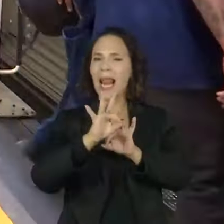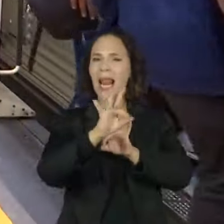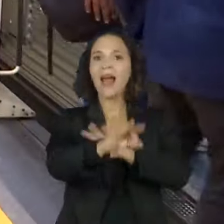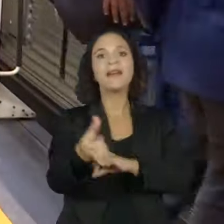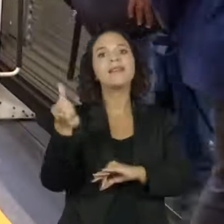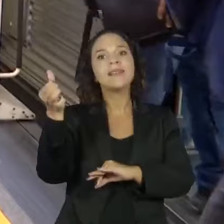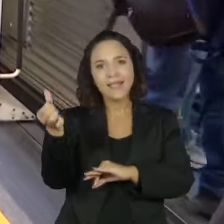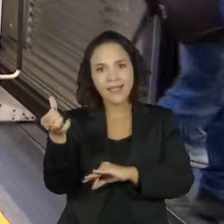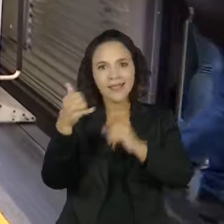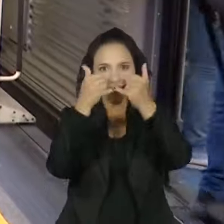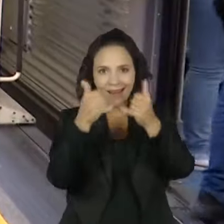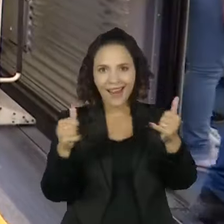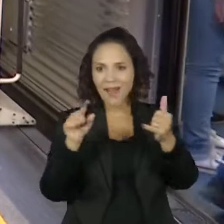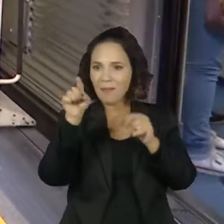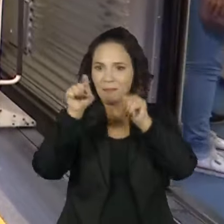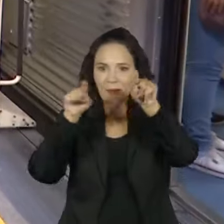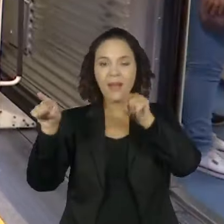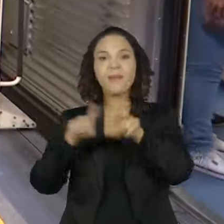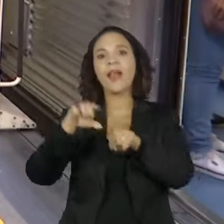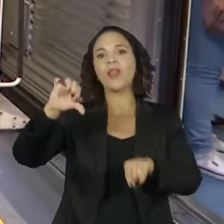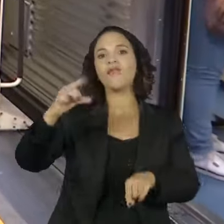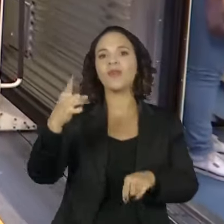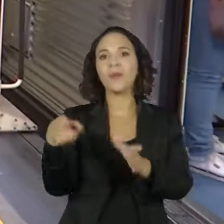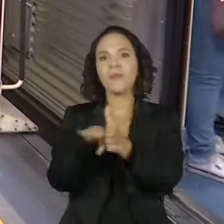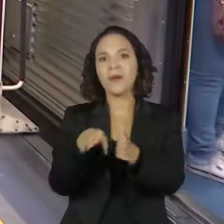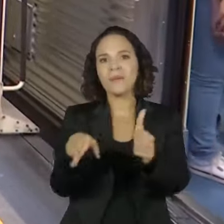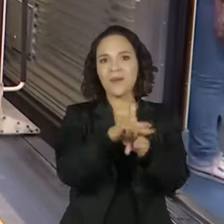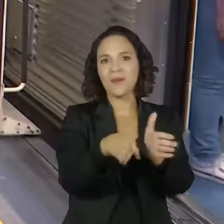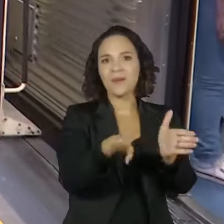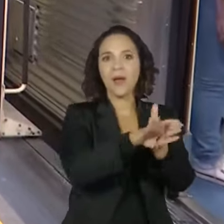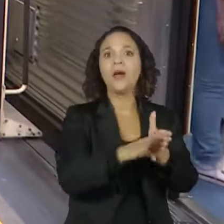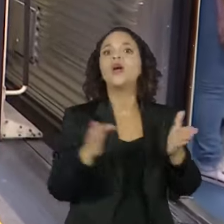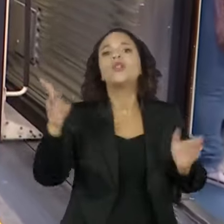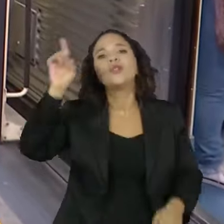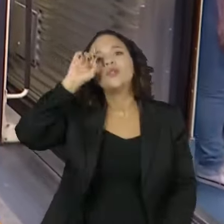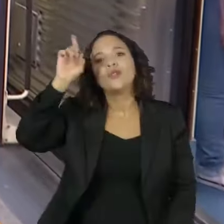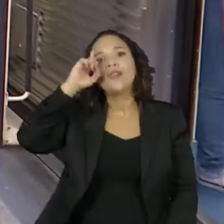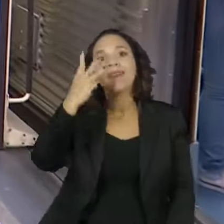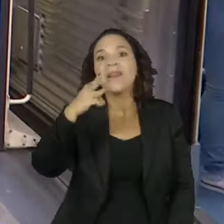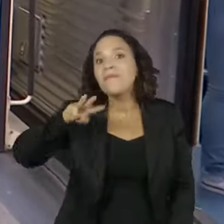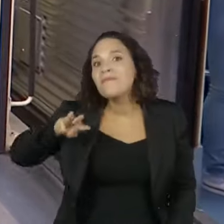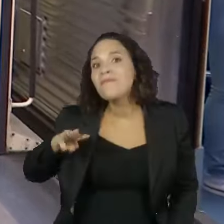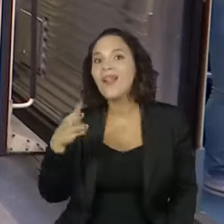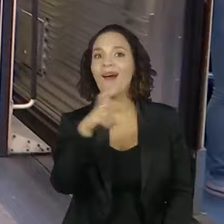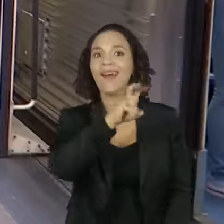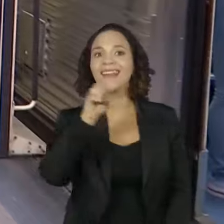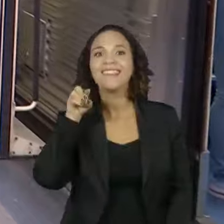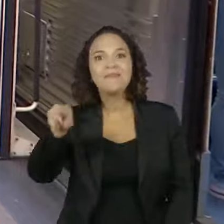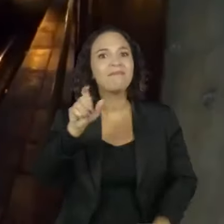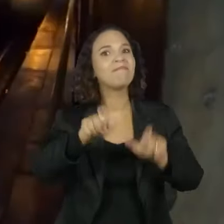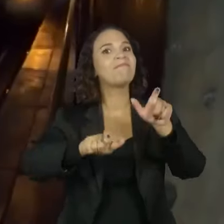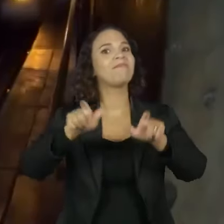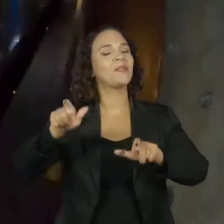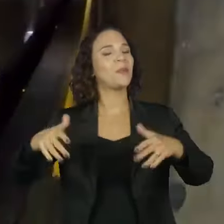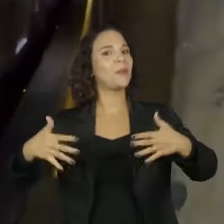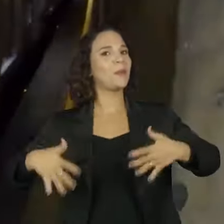seis linhas e 91 estações. E que transportam, por dia, 3 milhões e meio de pessoas.